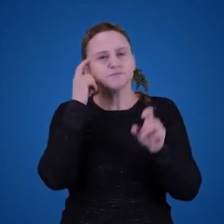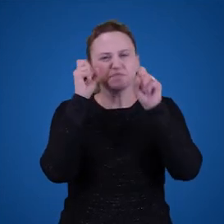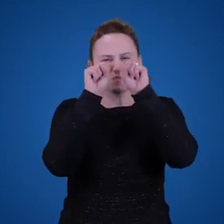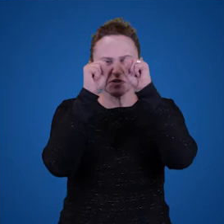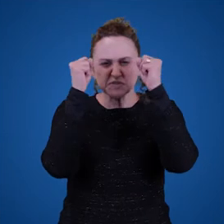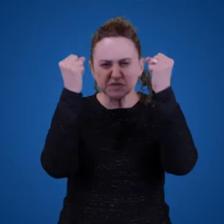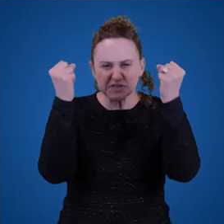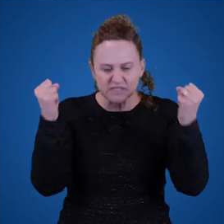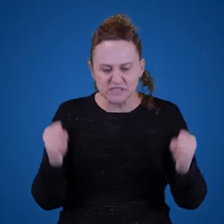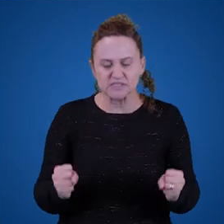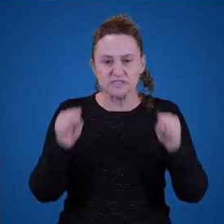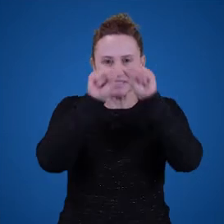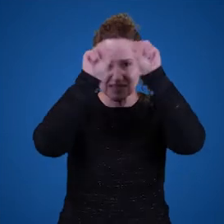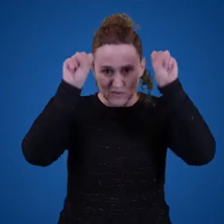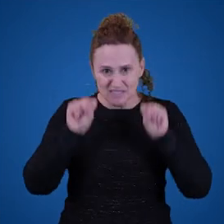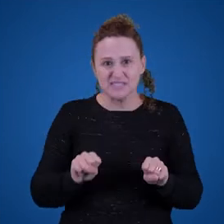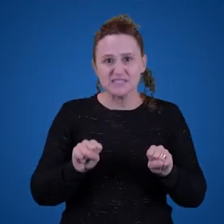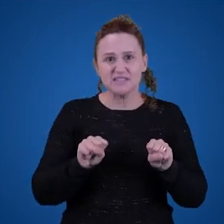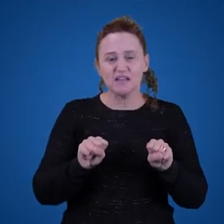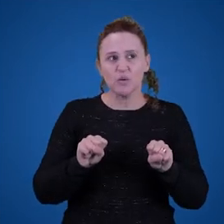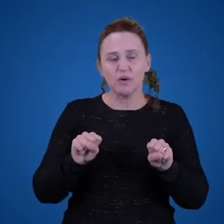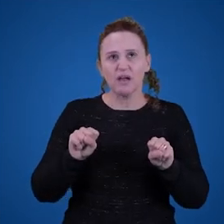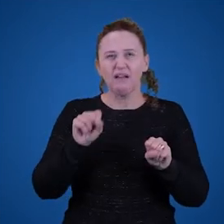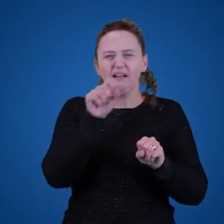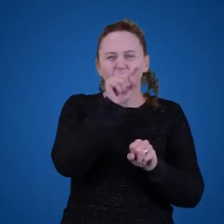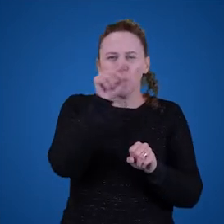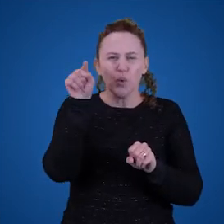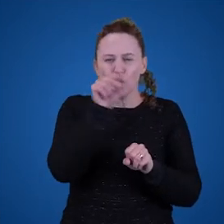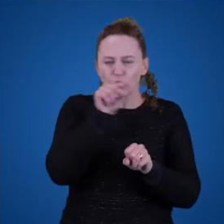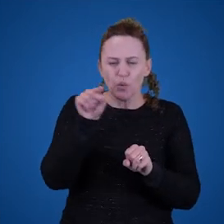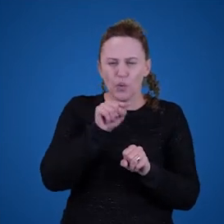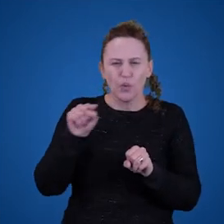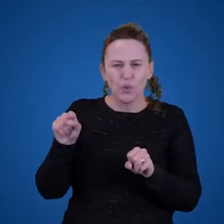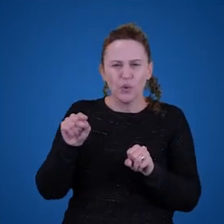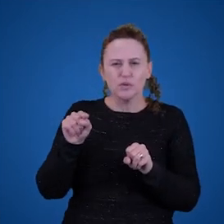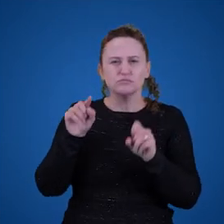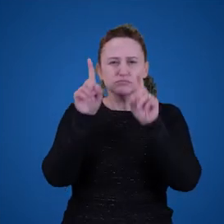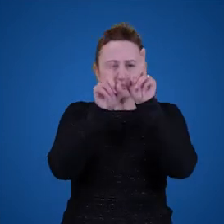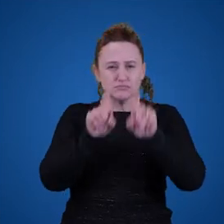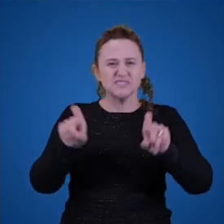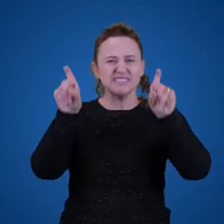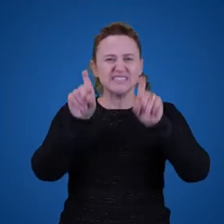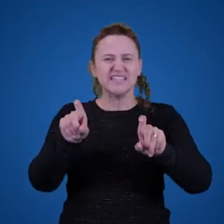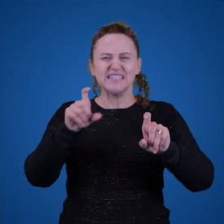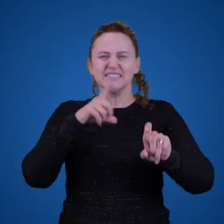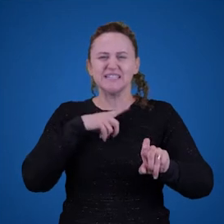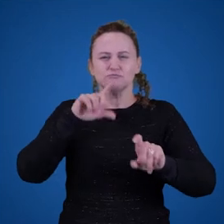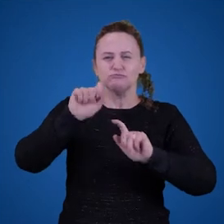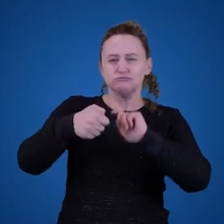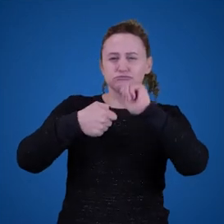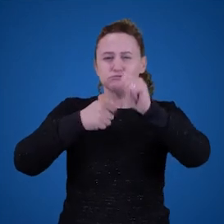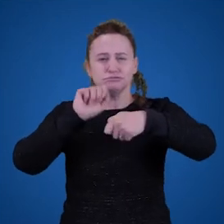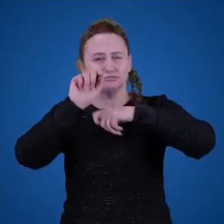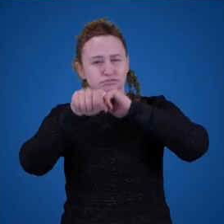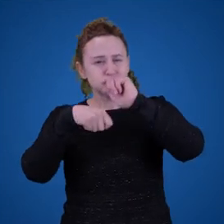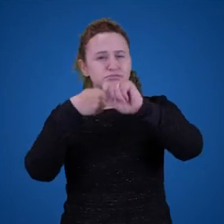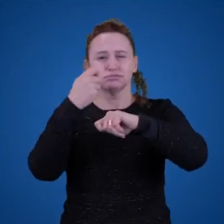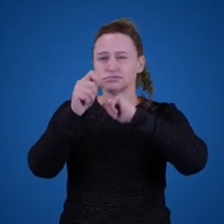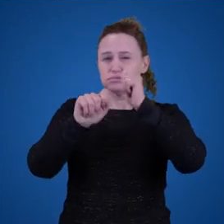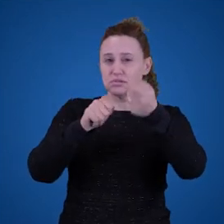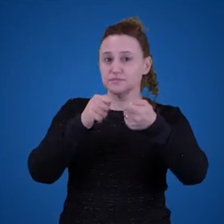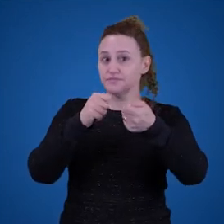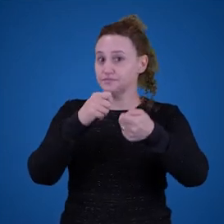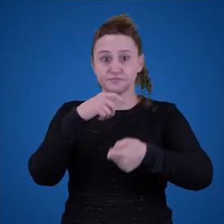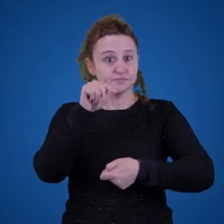linha de um programa não tem significado nele mesmo, né? Então, ele é uma série de símbolos, que provavelmente não fazem nem